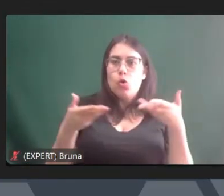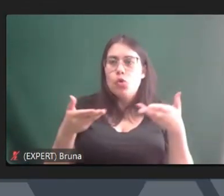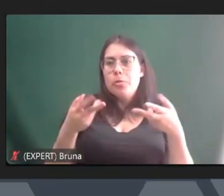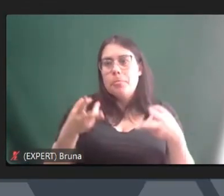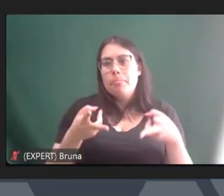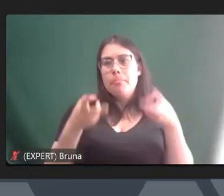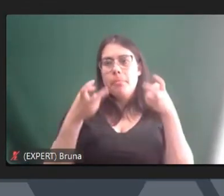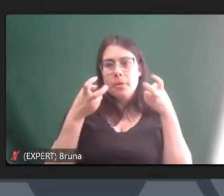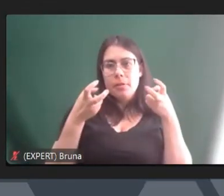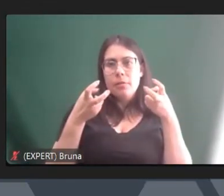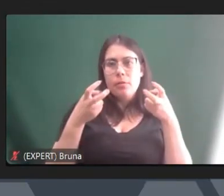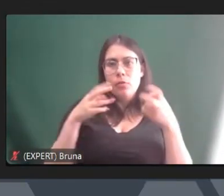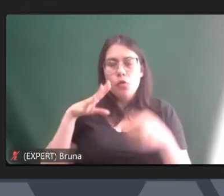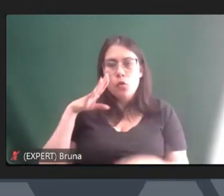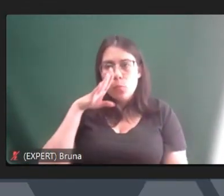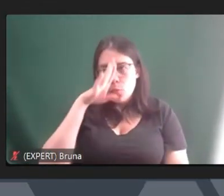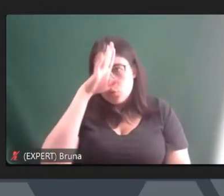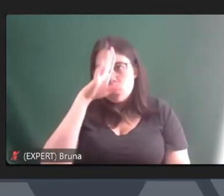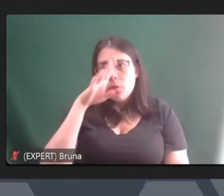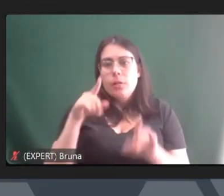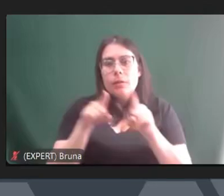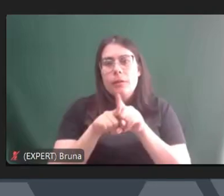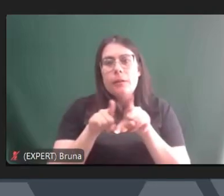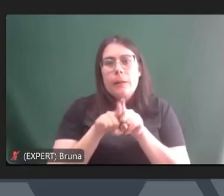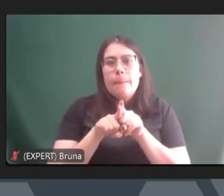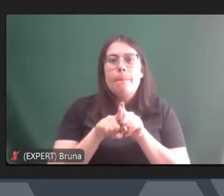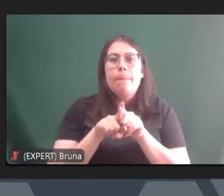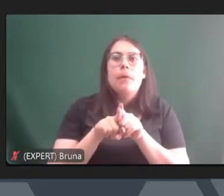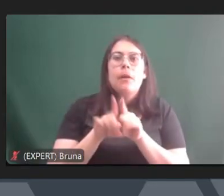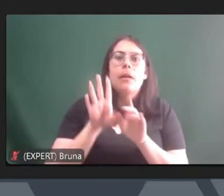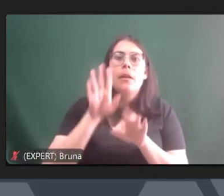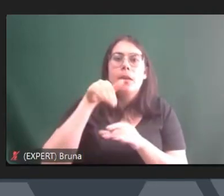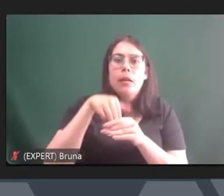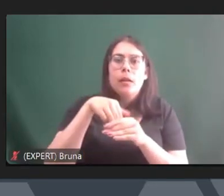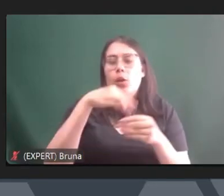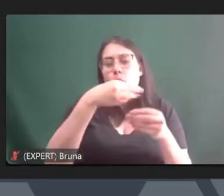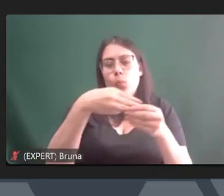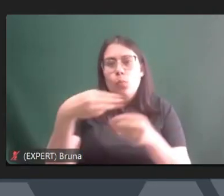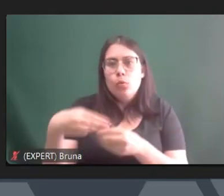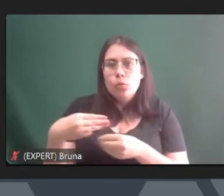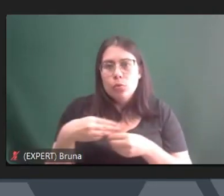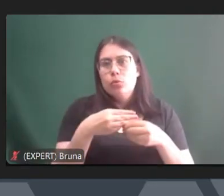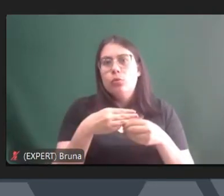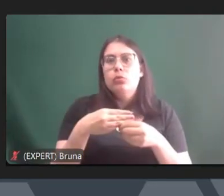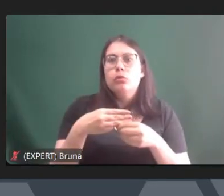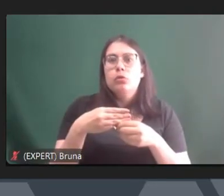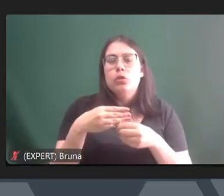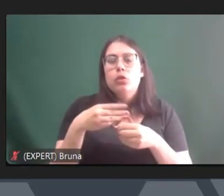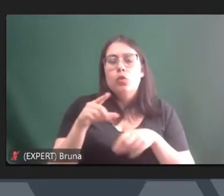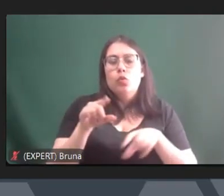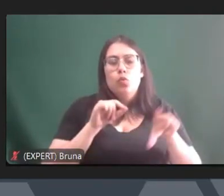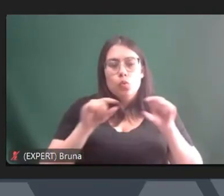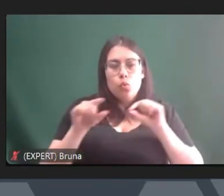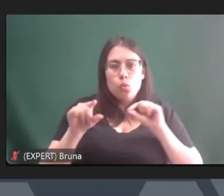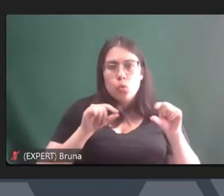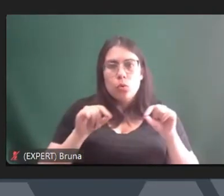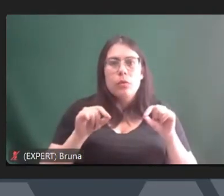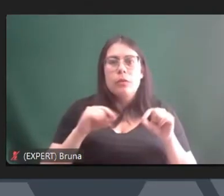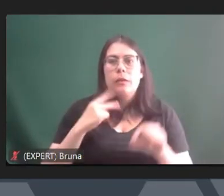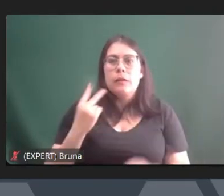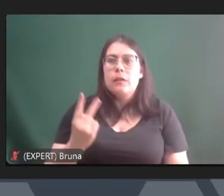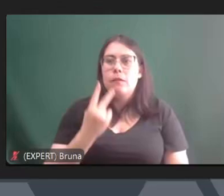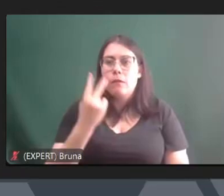na eleição do Jair Bolsonaro e ainda nas eleições municipais recentes ainda com muitos candidatos sendo eleitos com base nesses valores